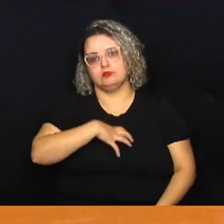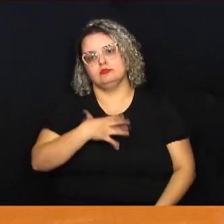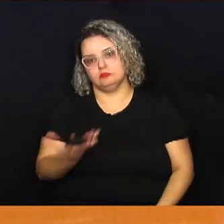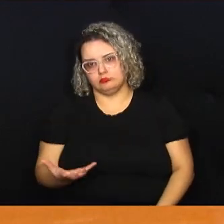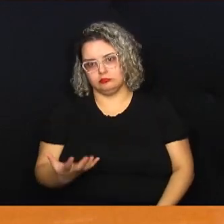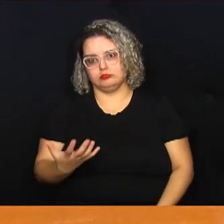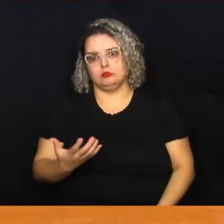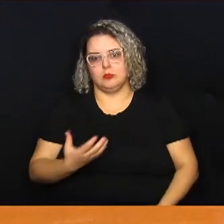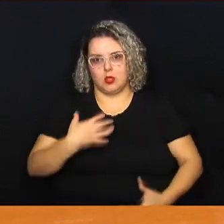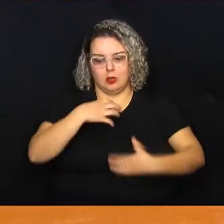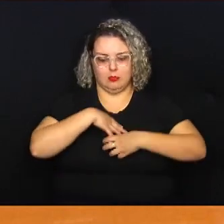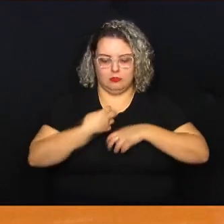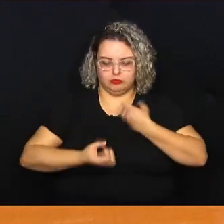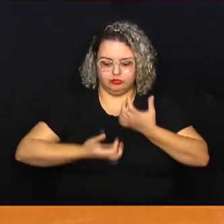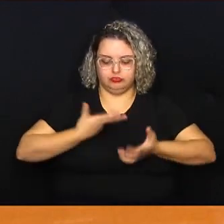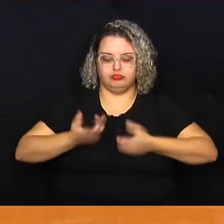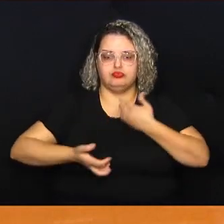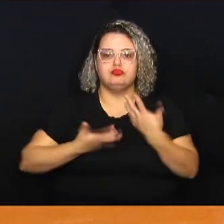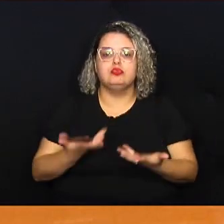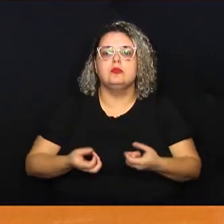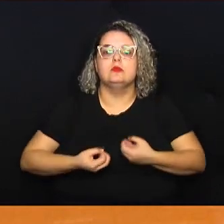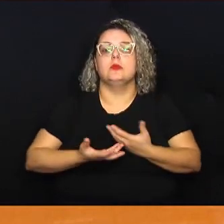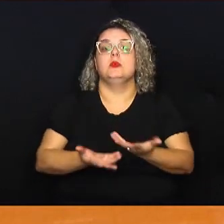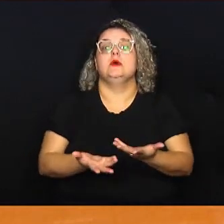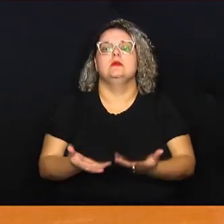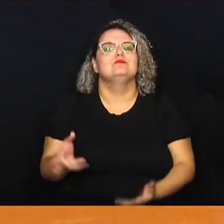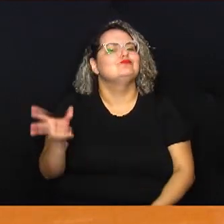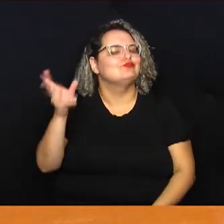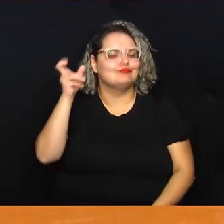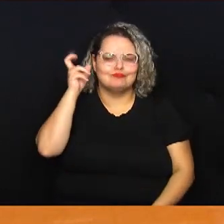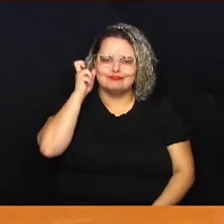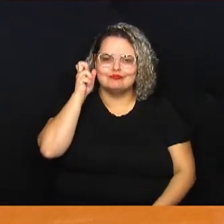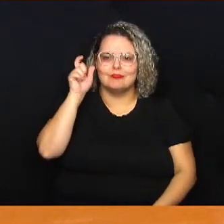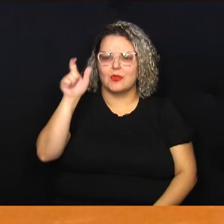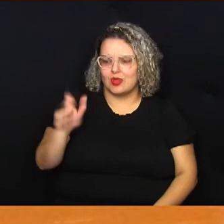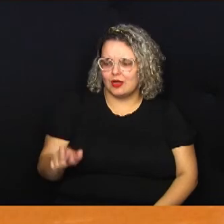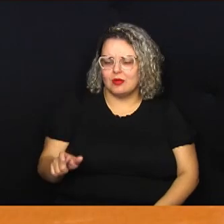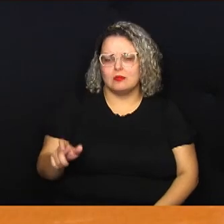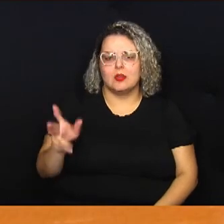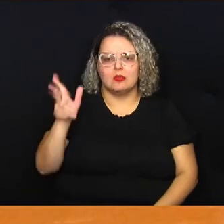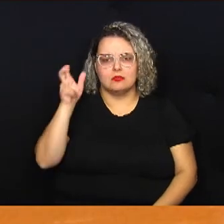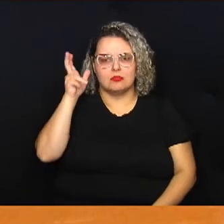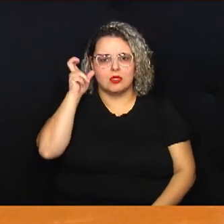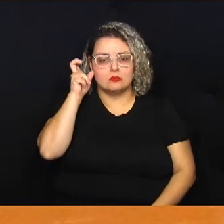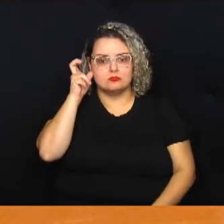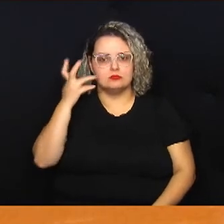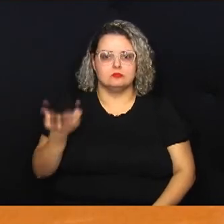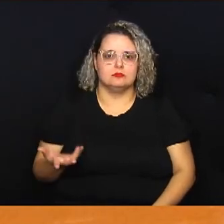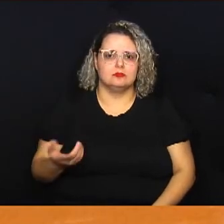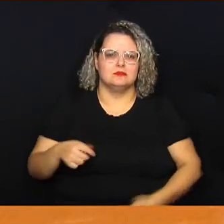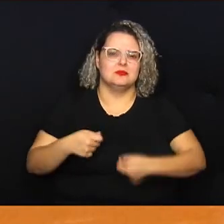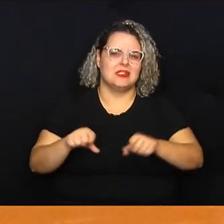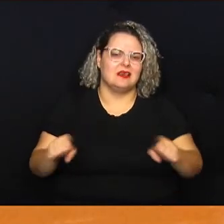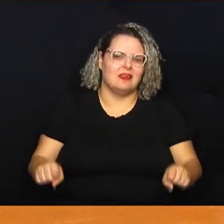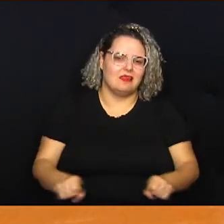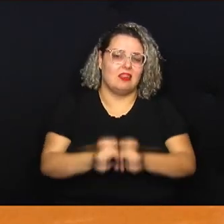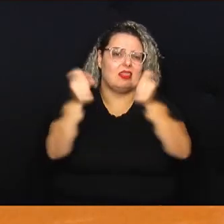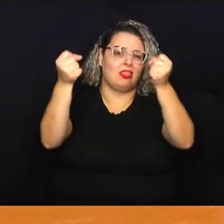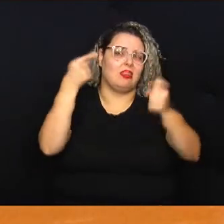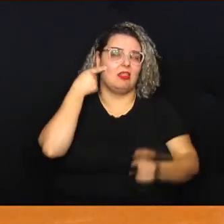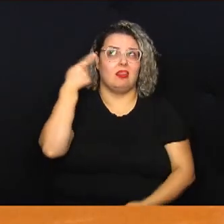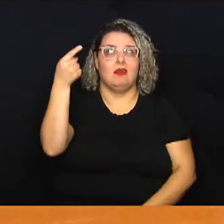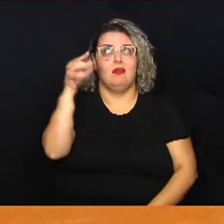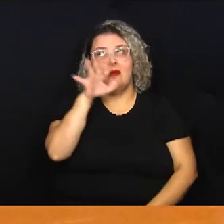emocionais. Eu escuto demais isso. Ah, é uma pessoa que fica me ouvindo. Eu acho que a gente precisa quebrar essa imagem